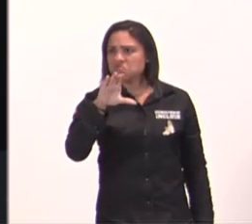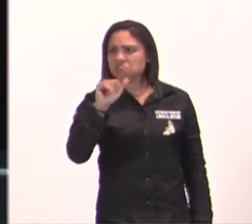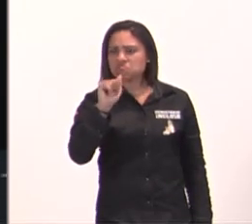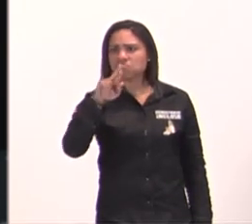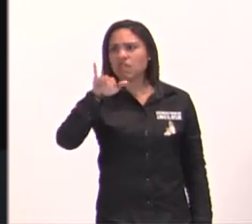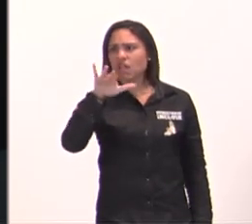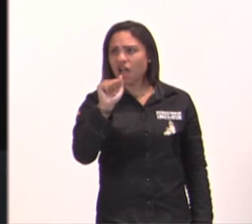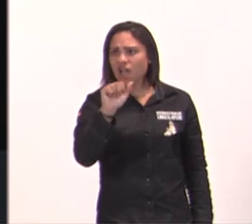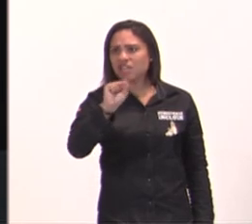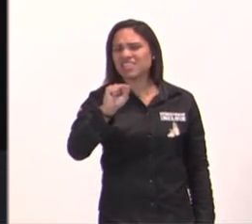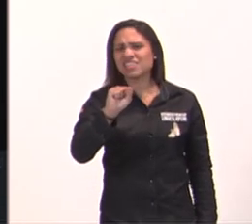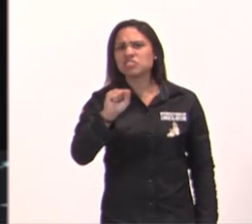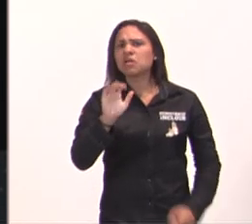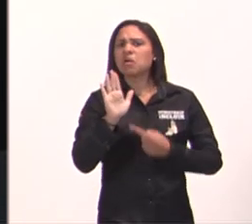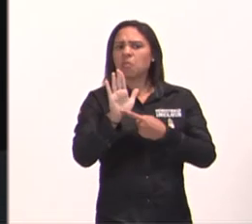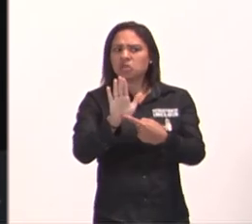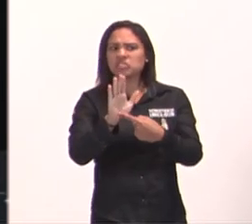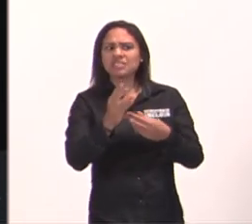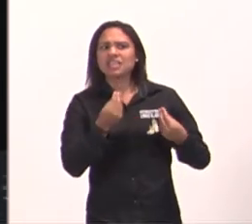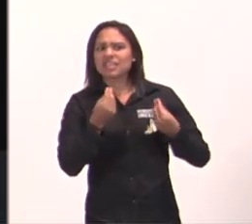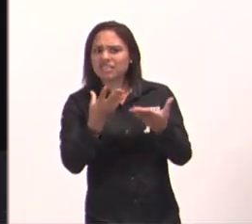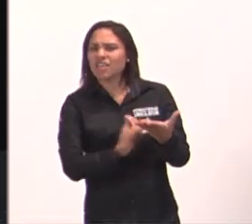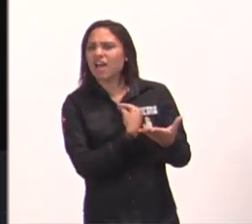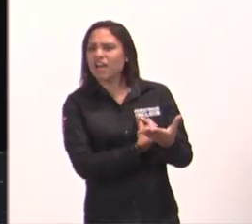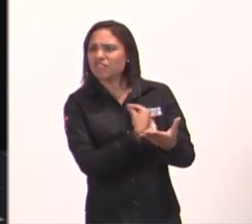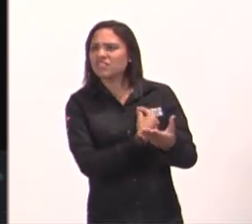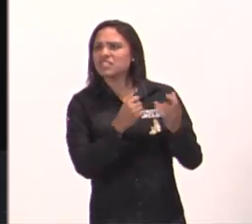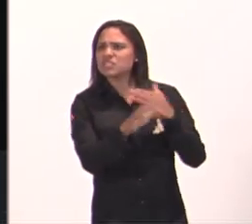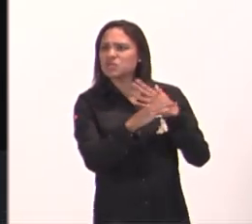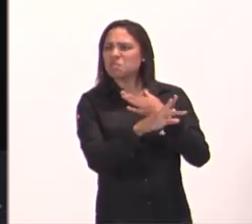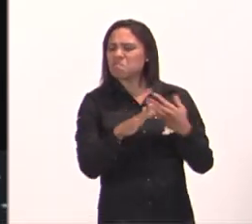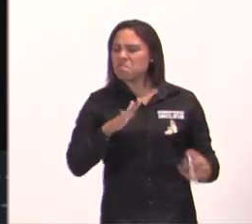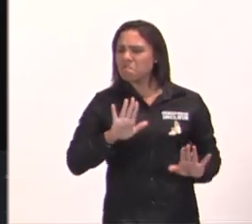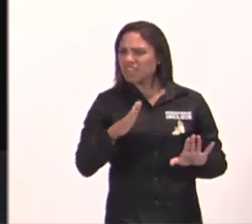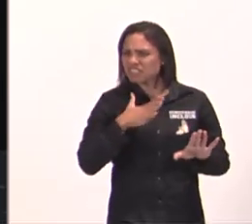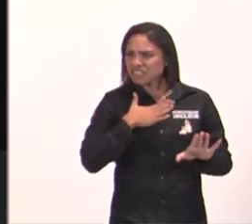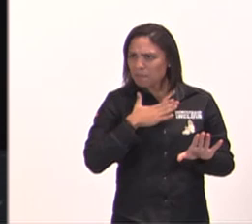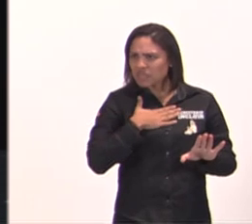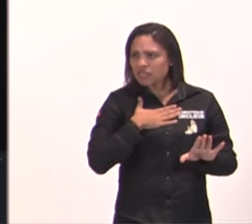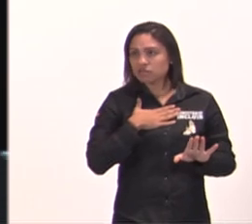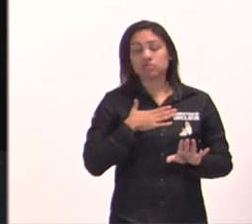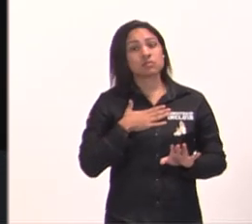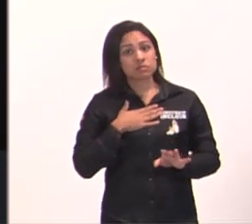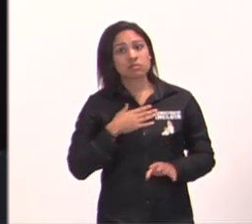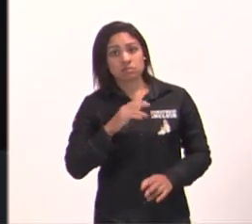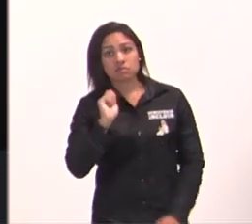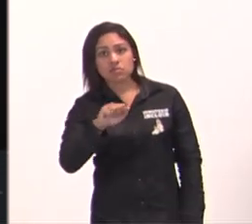pois eu quero te afirmar, que sempre tem um rio para abastecer a cidade da tua vida, sempre tem,